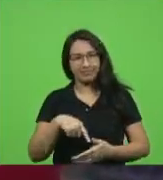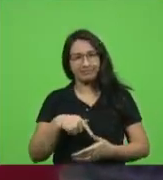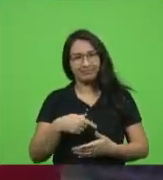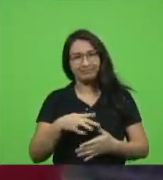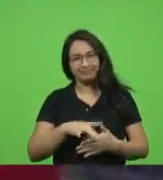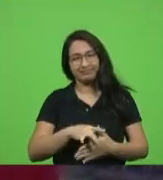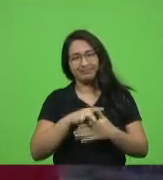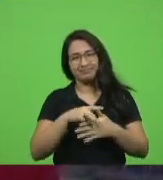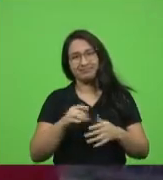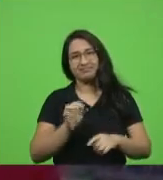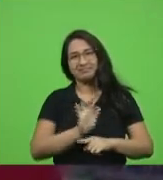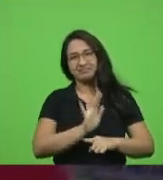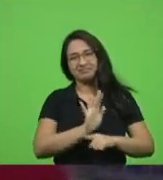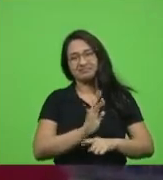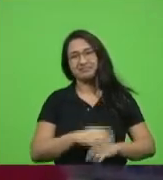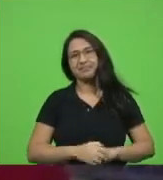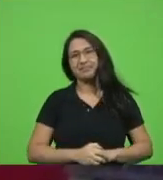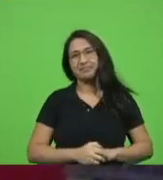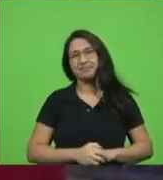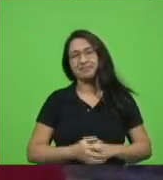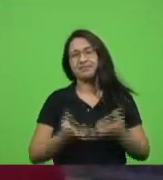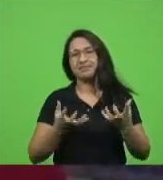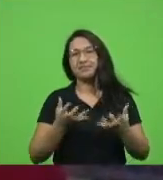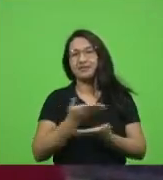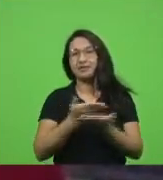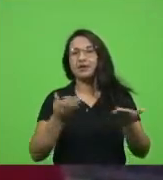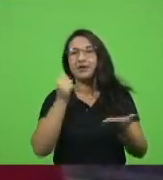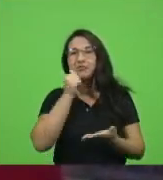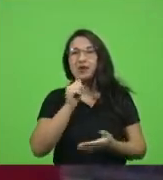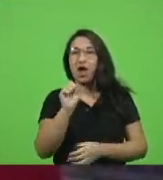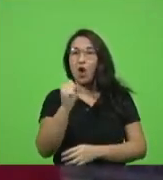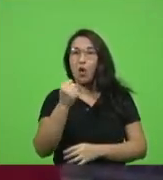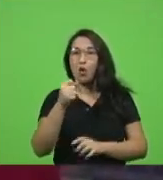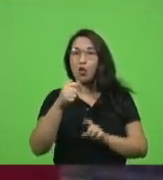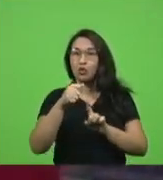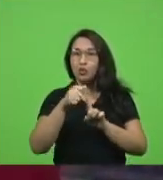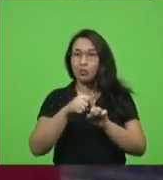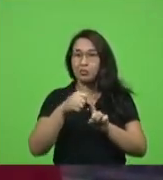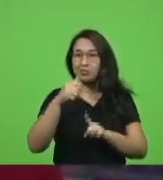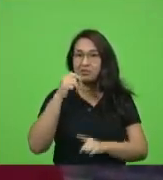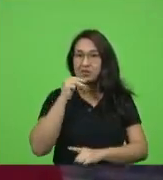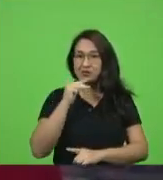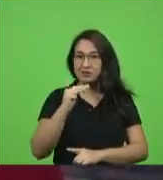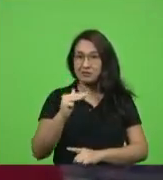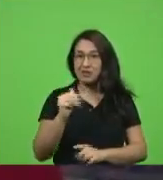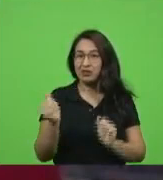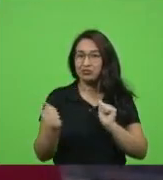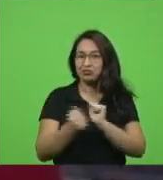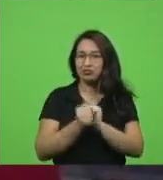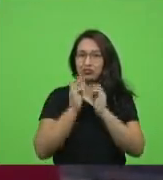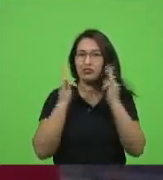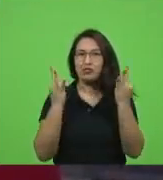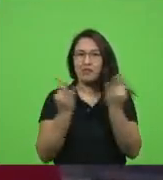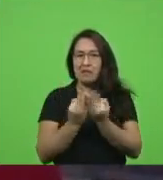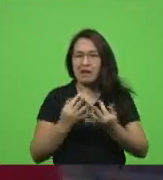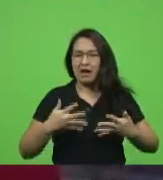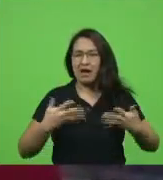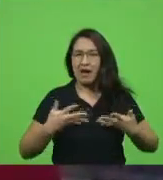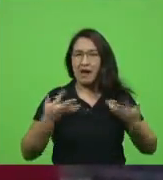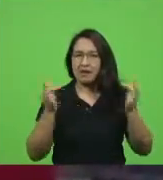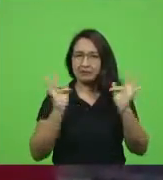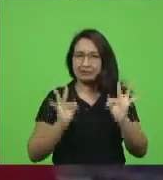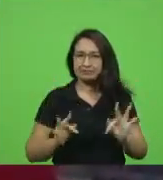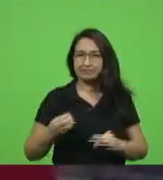tenham um 8 de março com muita muita saúde junto às suas famílias muita alegria de viver